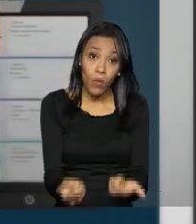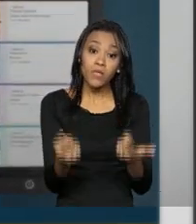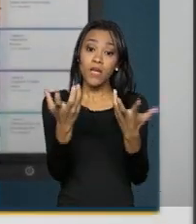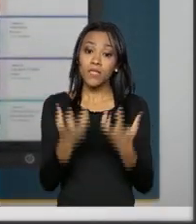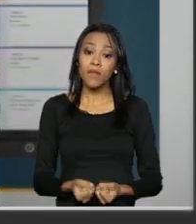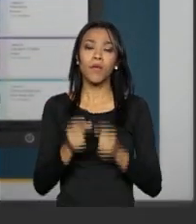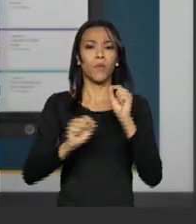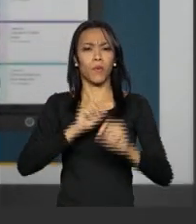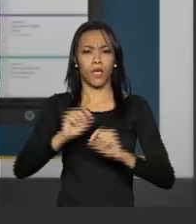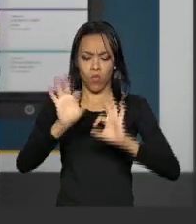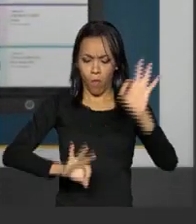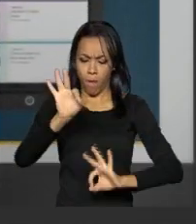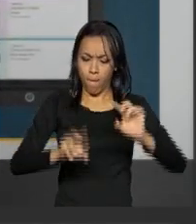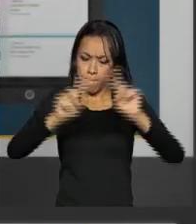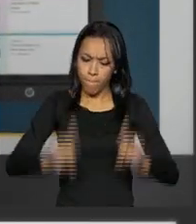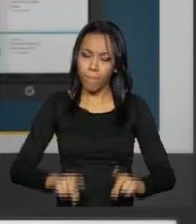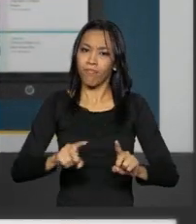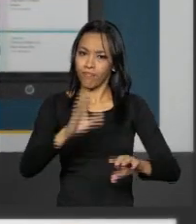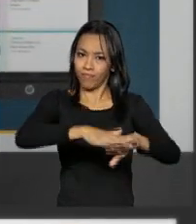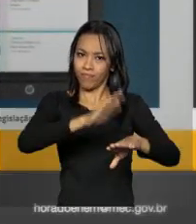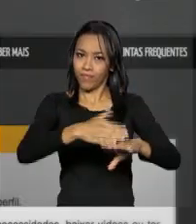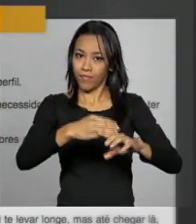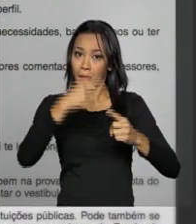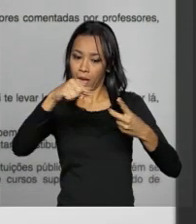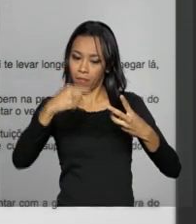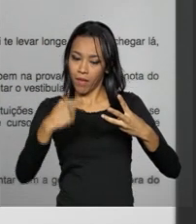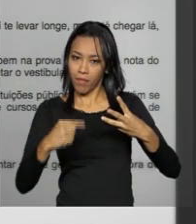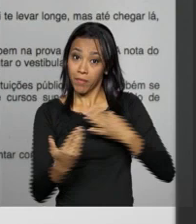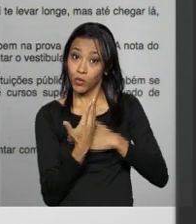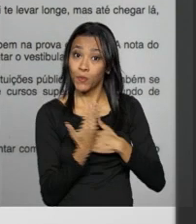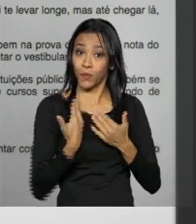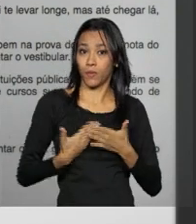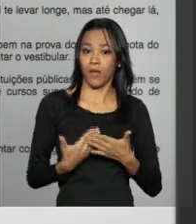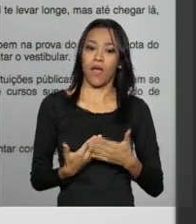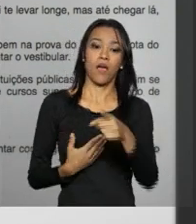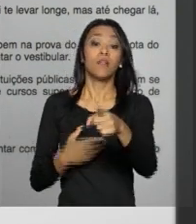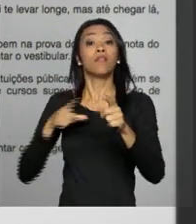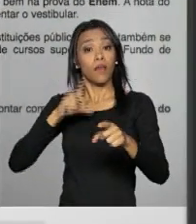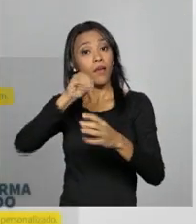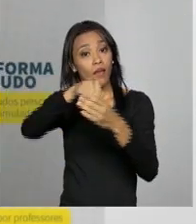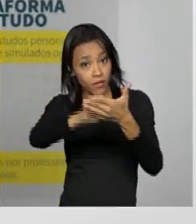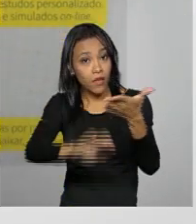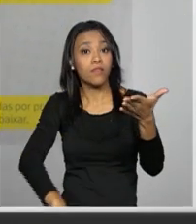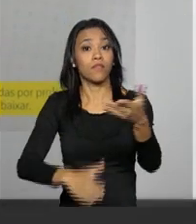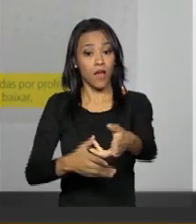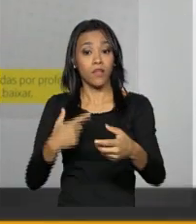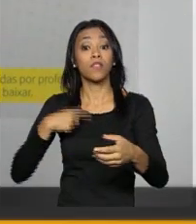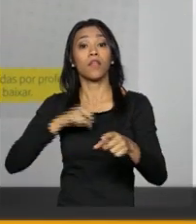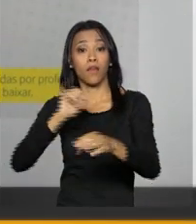um plano de estudo feito sob medida. A página conta também com exercícios, resumos e